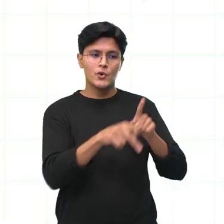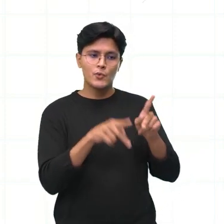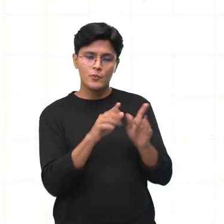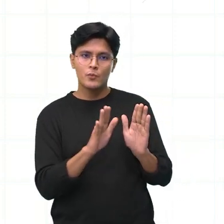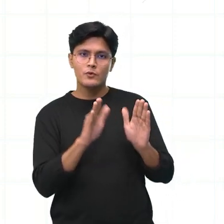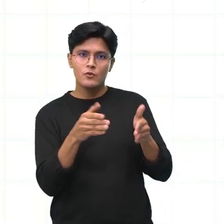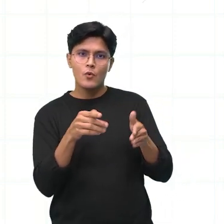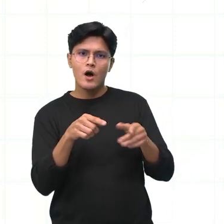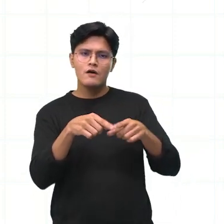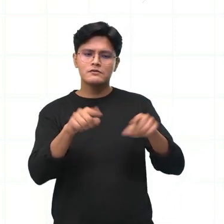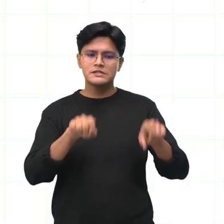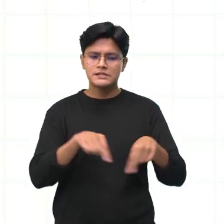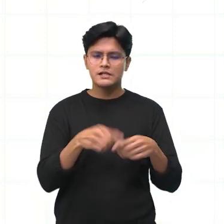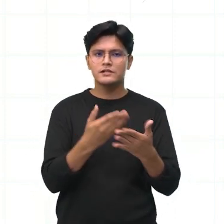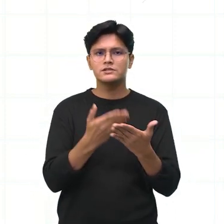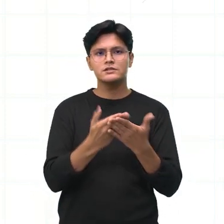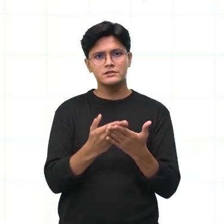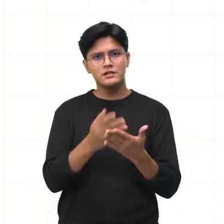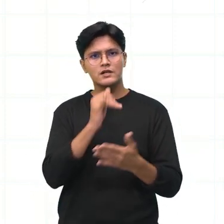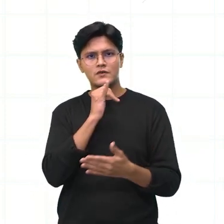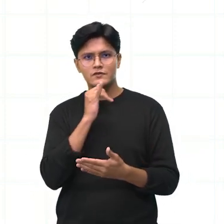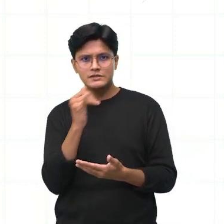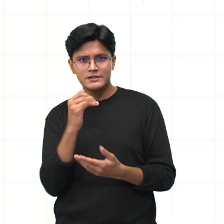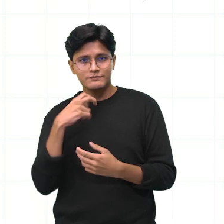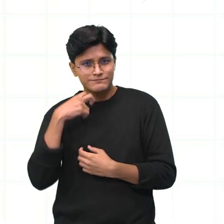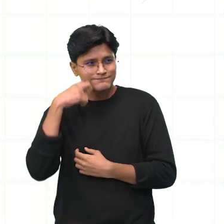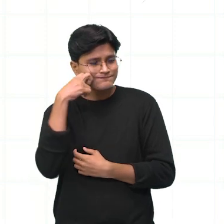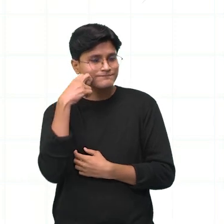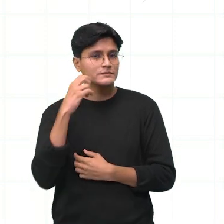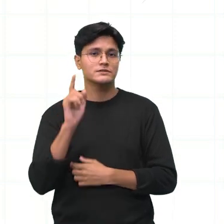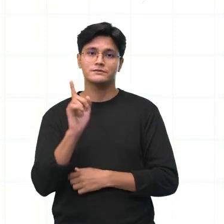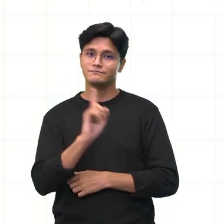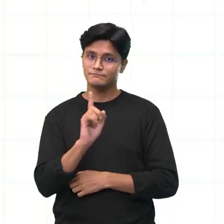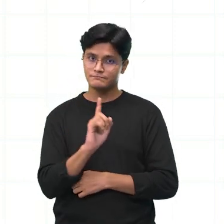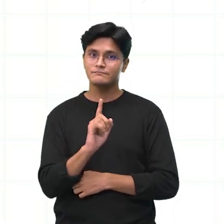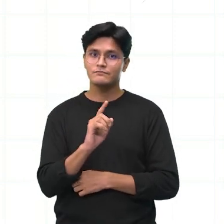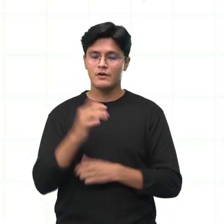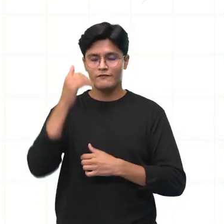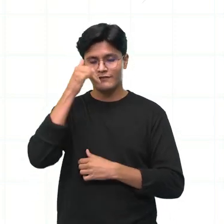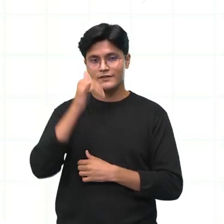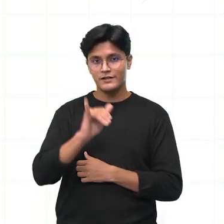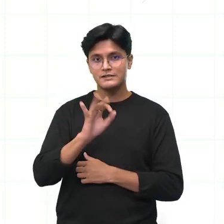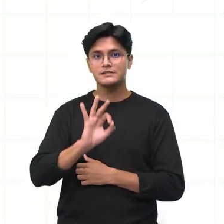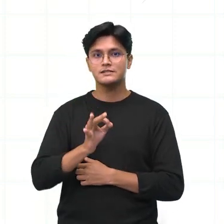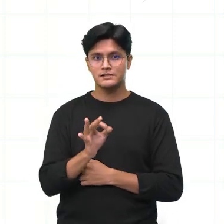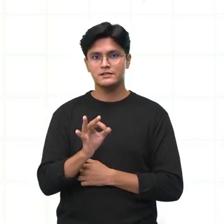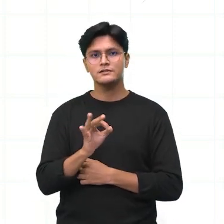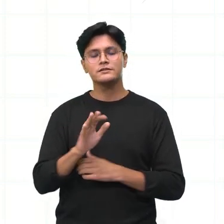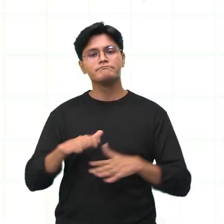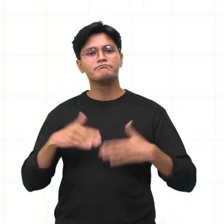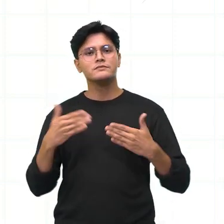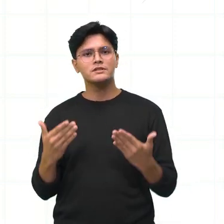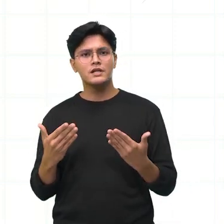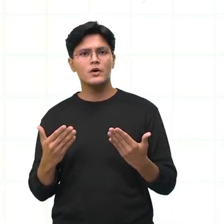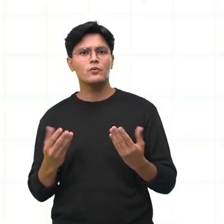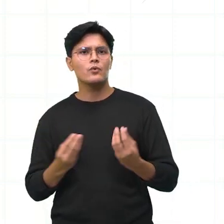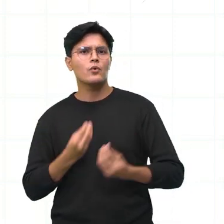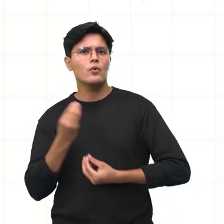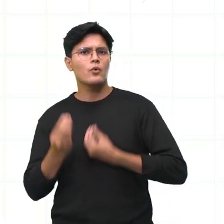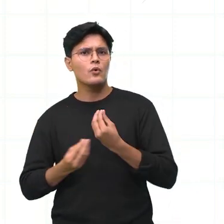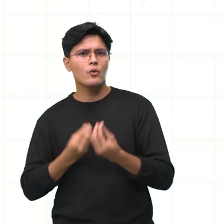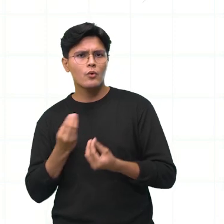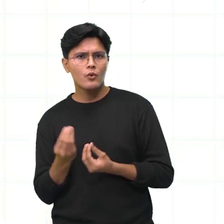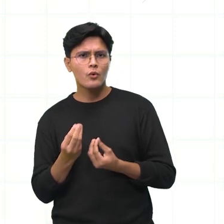seja a sua sala de aula, você não passe um constrangimento. Nós vamos, inclusive, ver daqui a pouquinho uma forma de como não deve acontecer